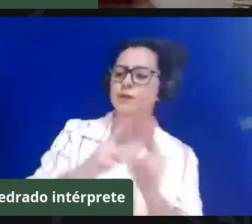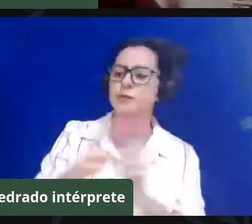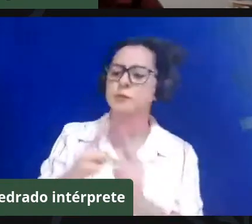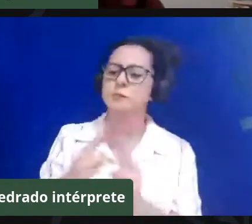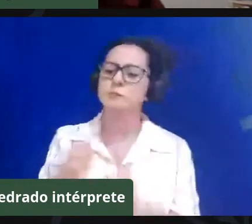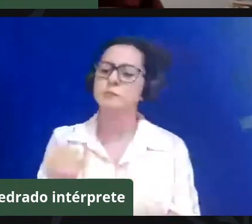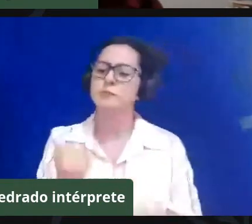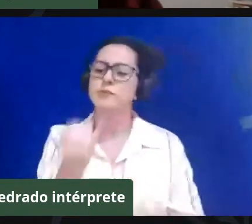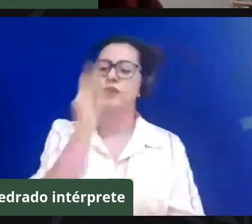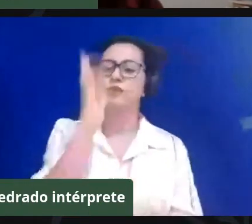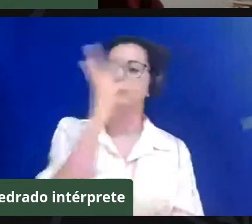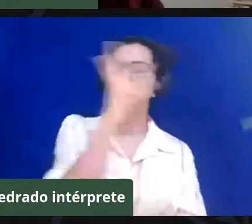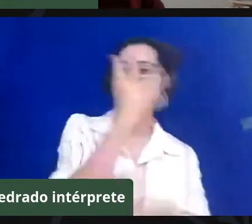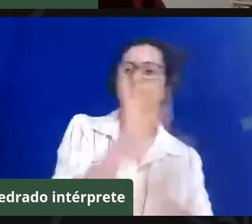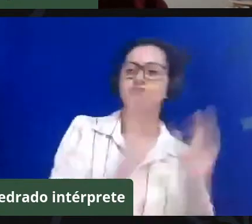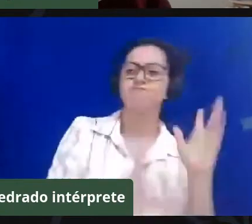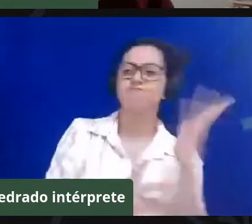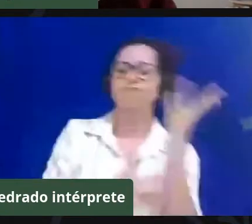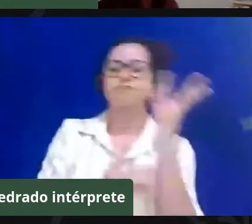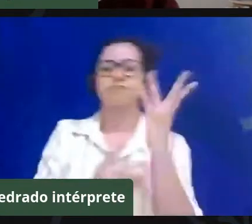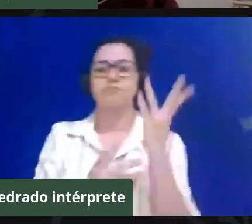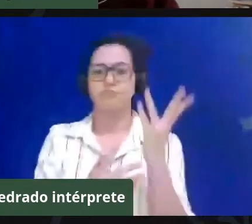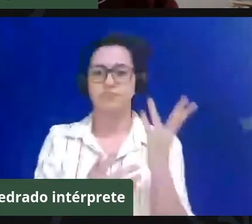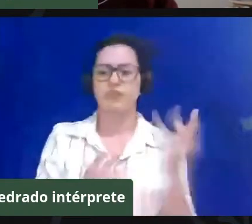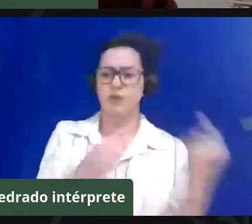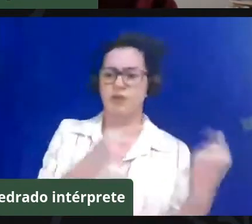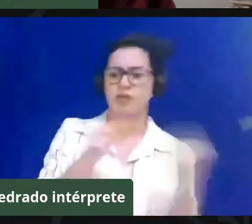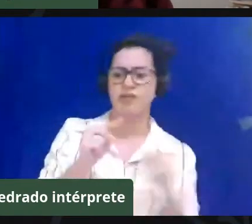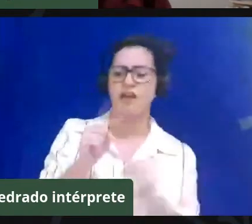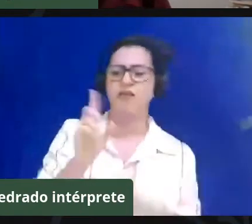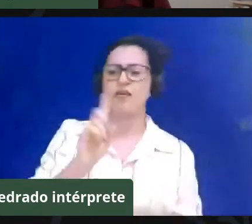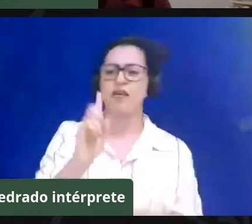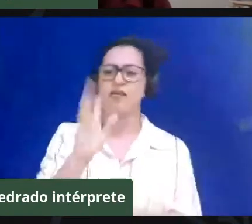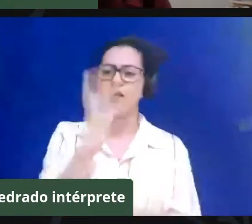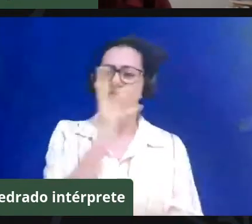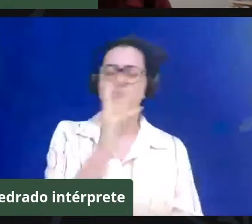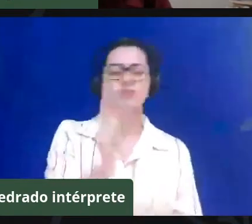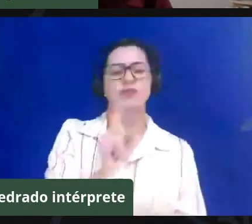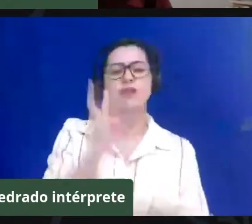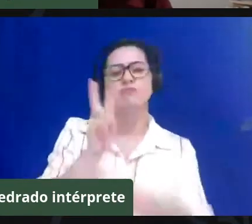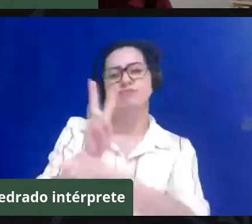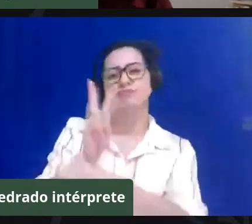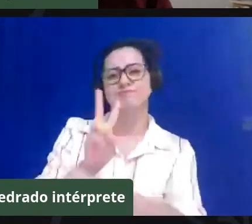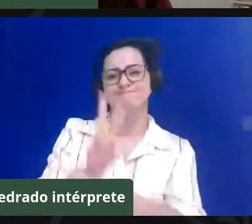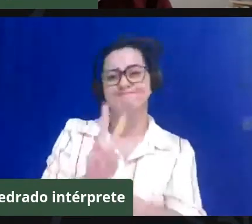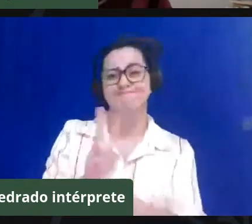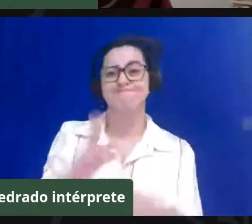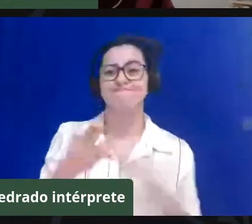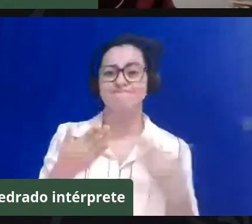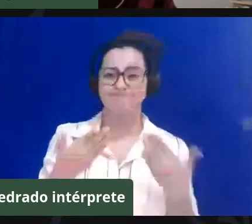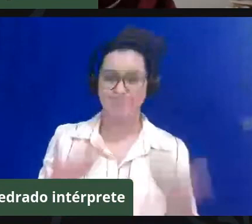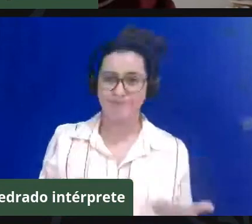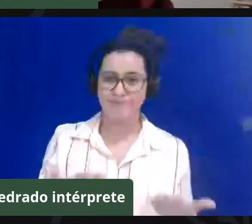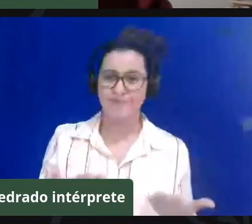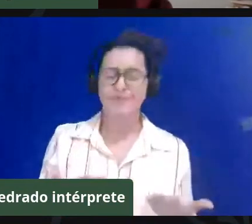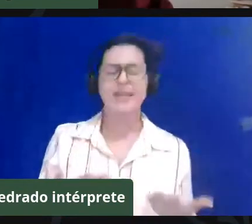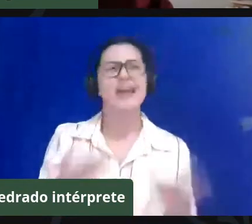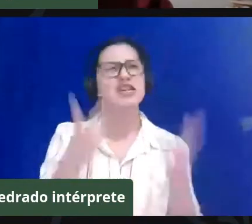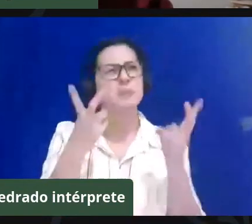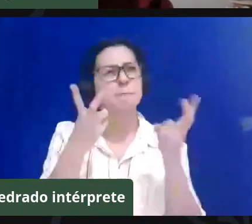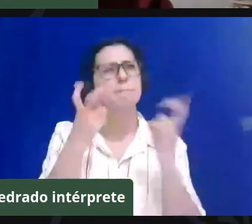natureza, mas não fazem relação predatória. Então, é só para demonstrar para a gente como a gente percebe